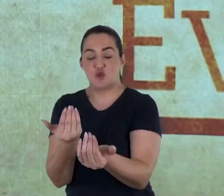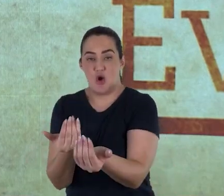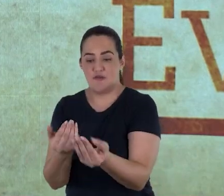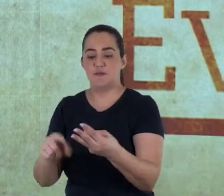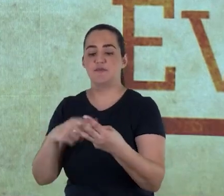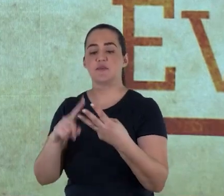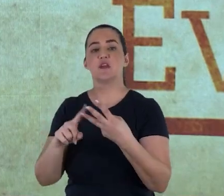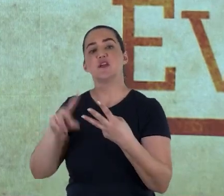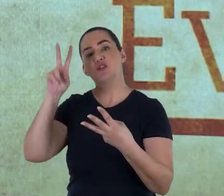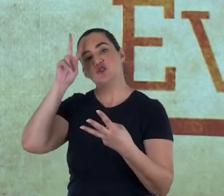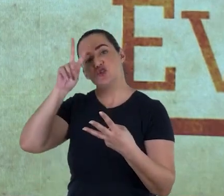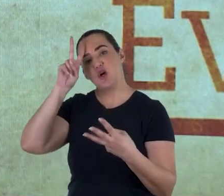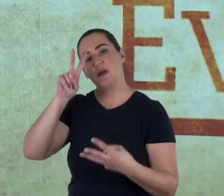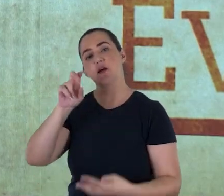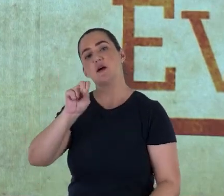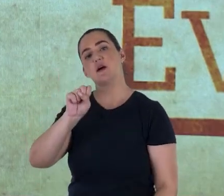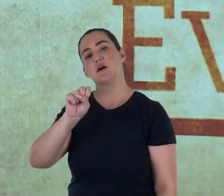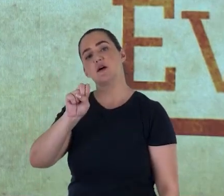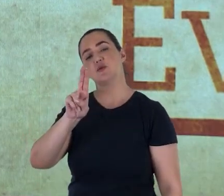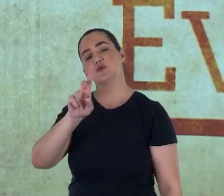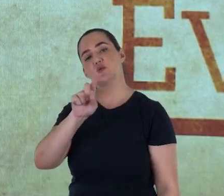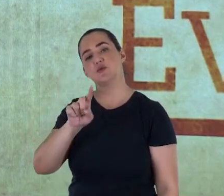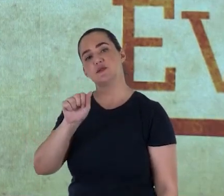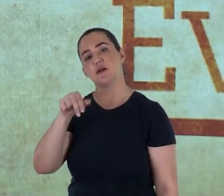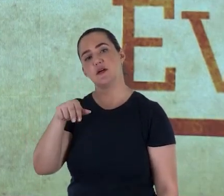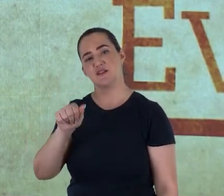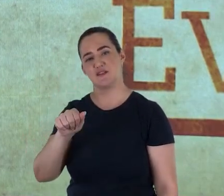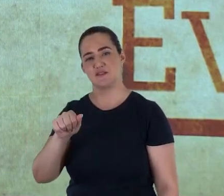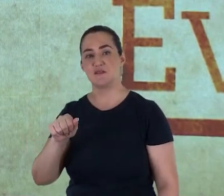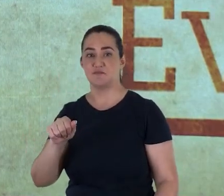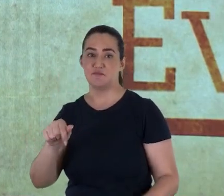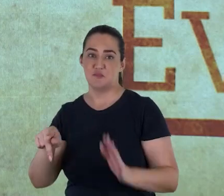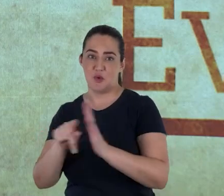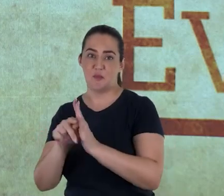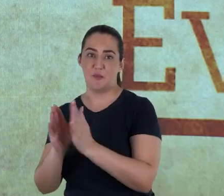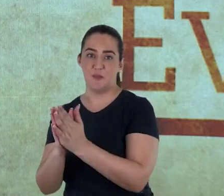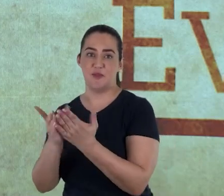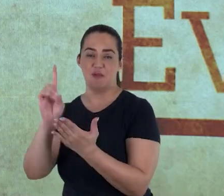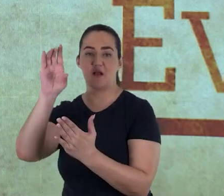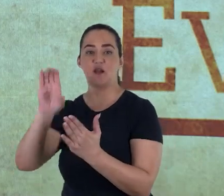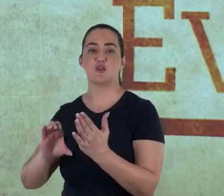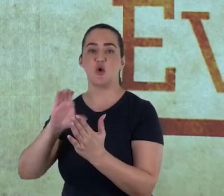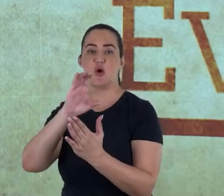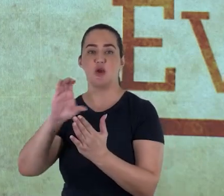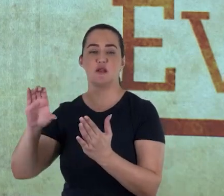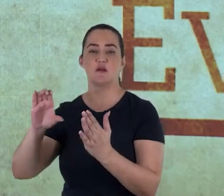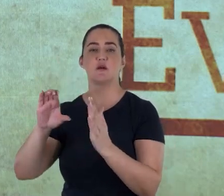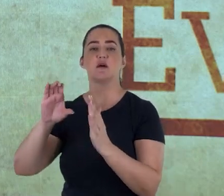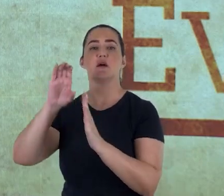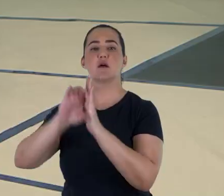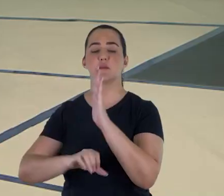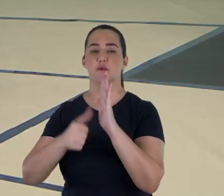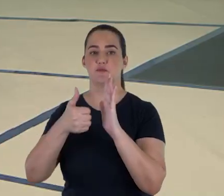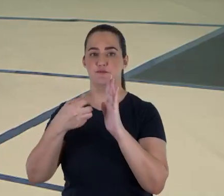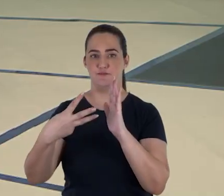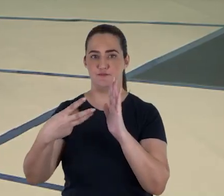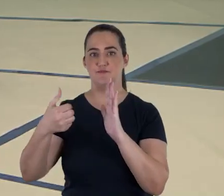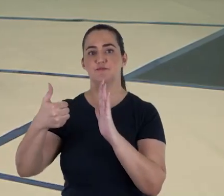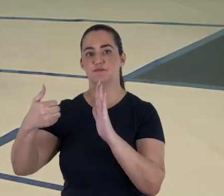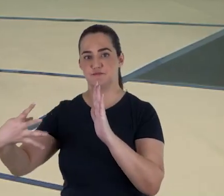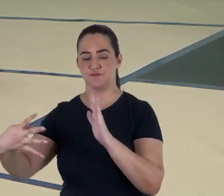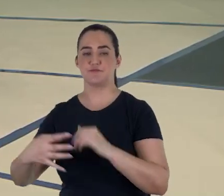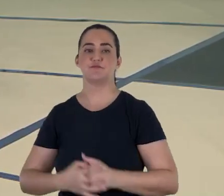Susana, que performam o capítulo 13 e 14 das Bíblias católicas que temos hoje. E o mais